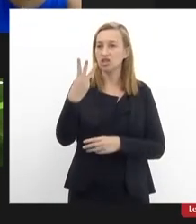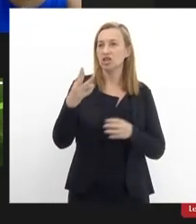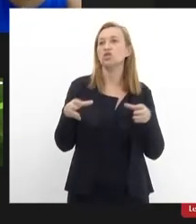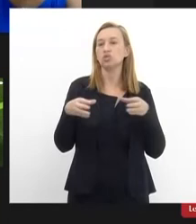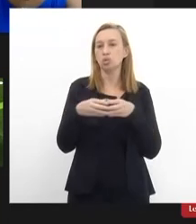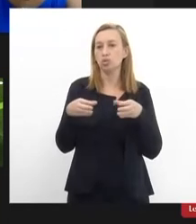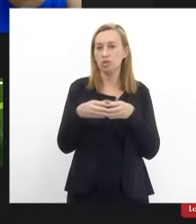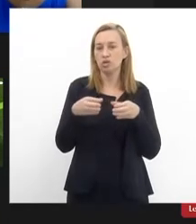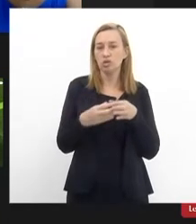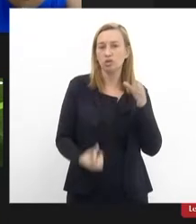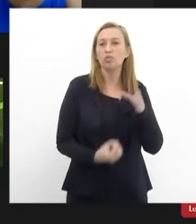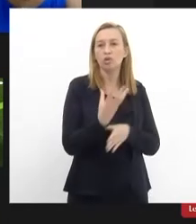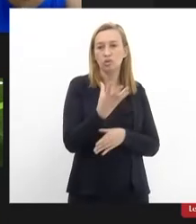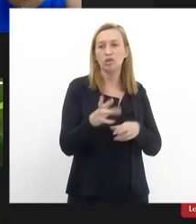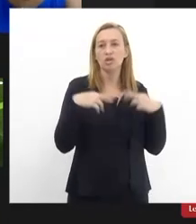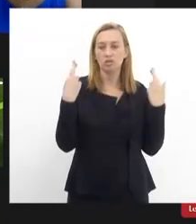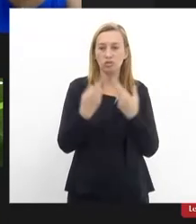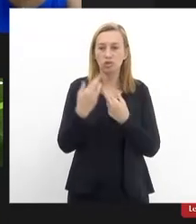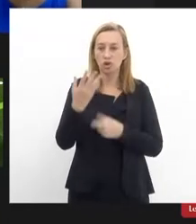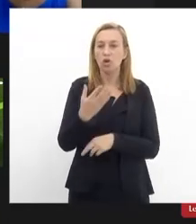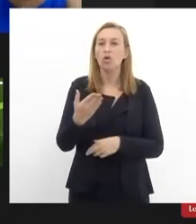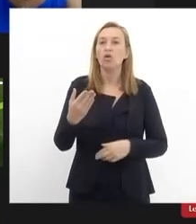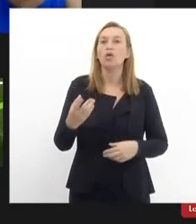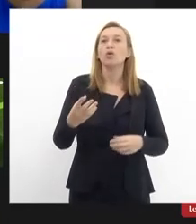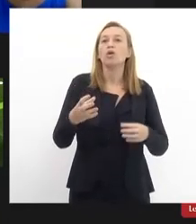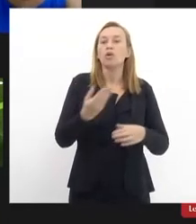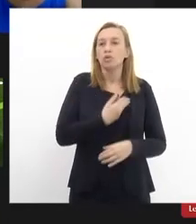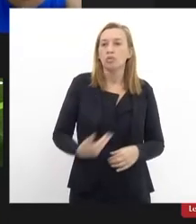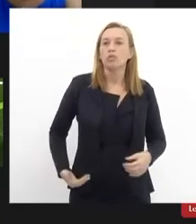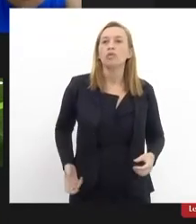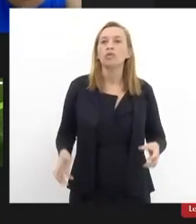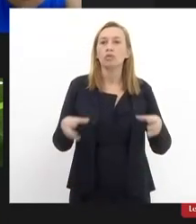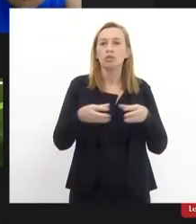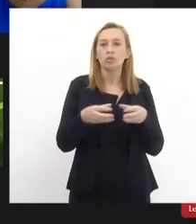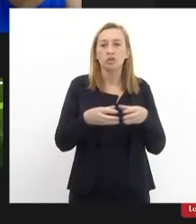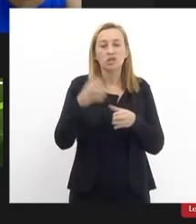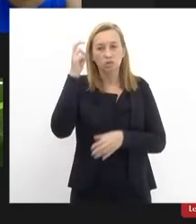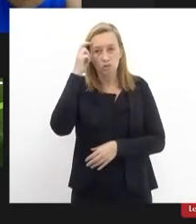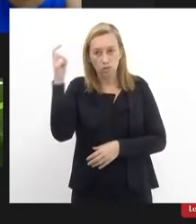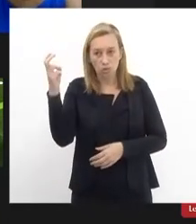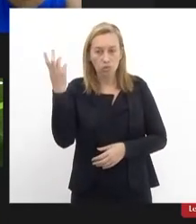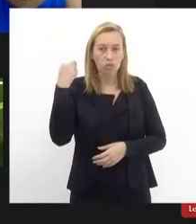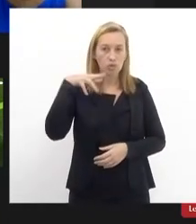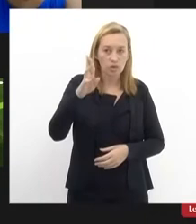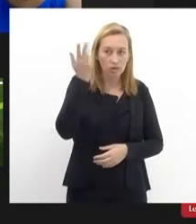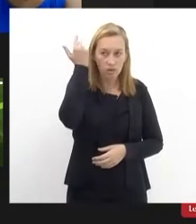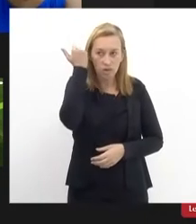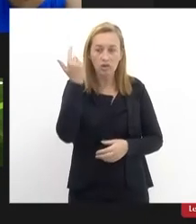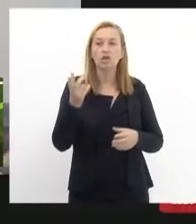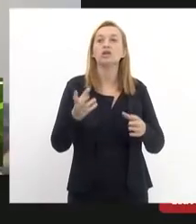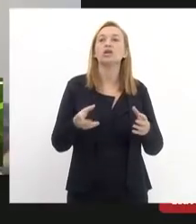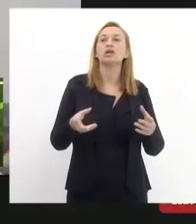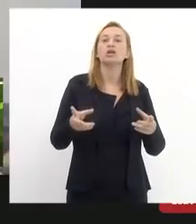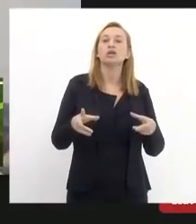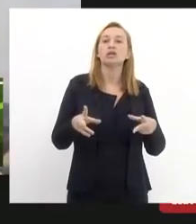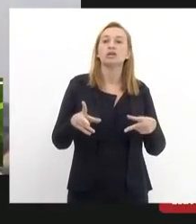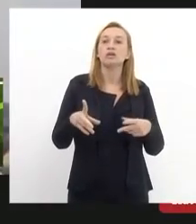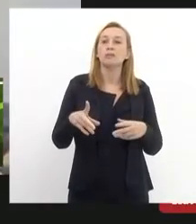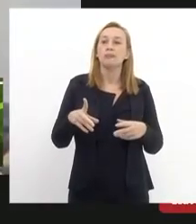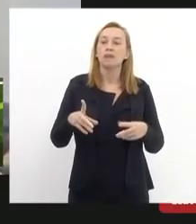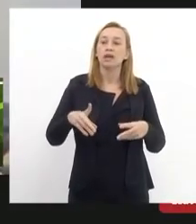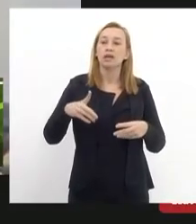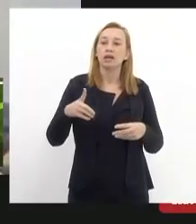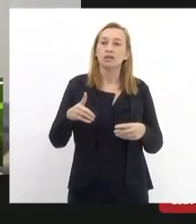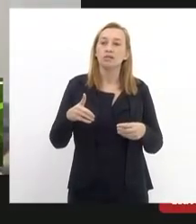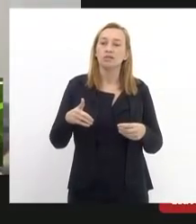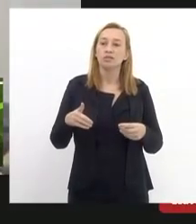produzem essa audiência pública a comissão de cultura vereador Leomar Coelho a comissão de transporte vereador de Luiz Ulinski parece